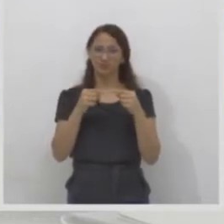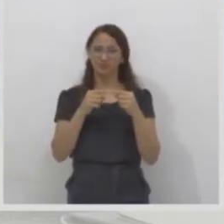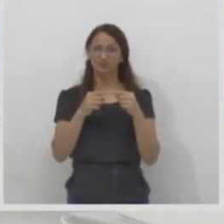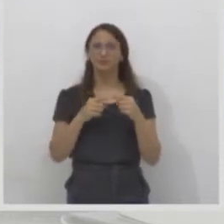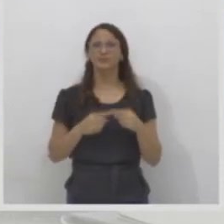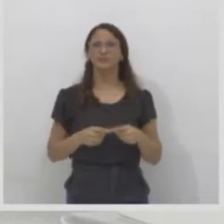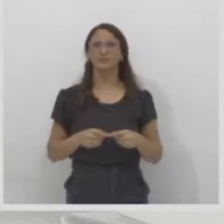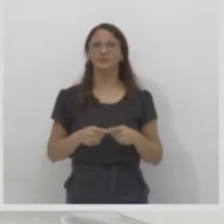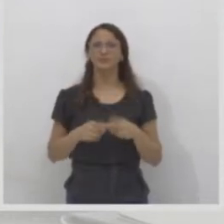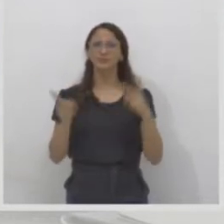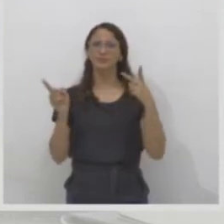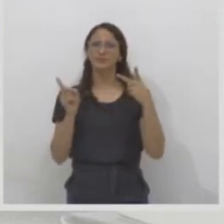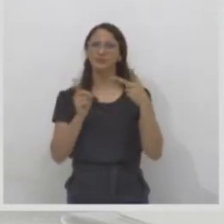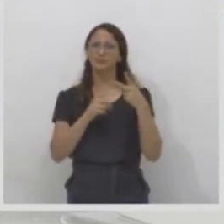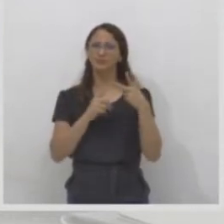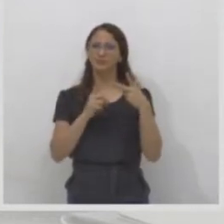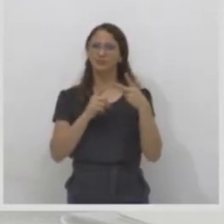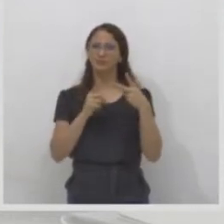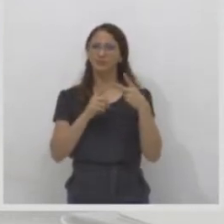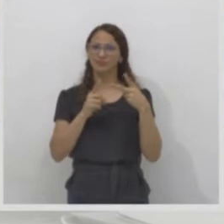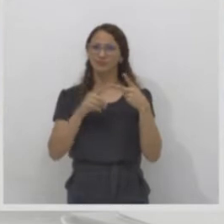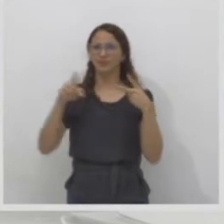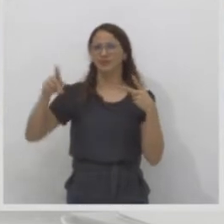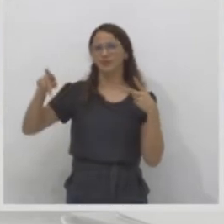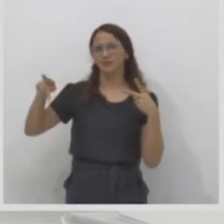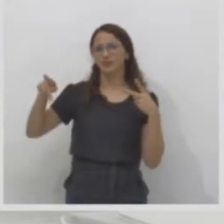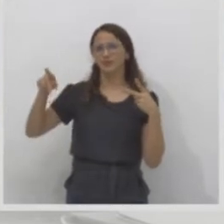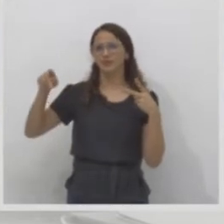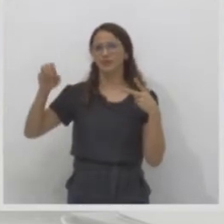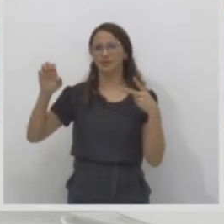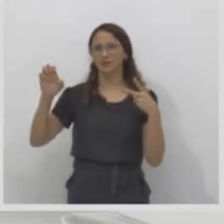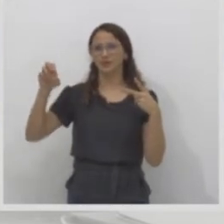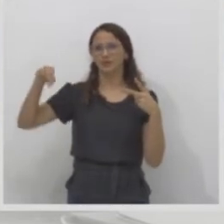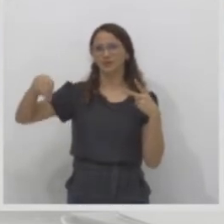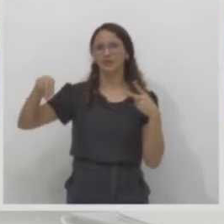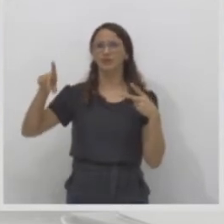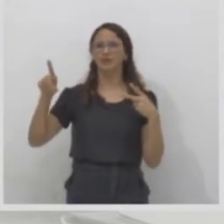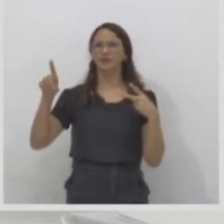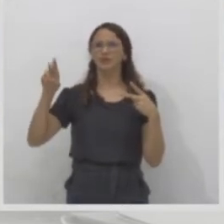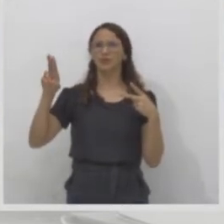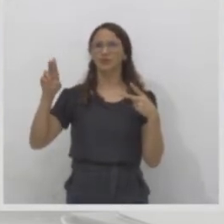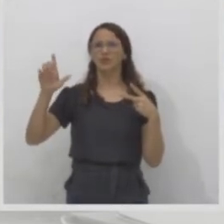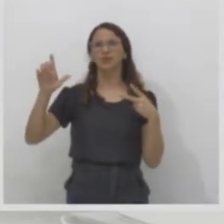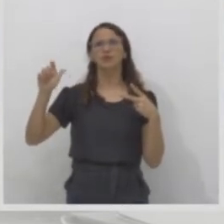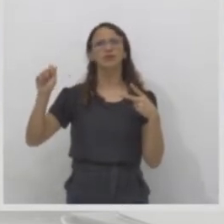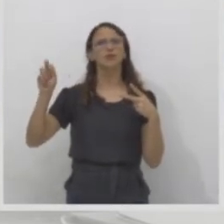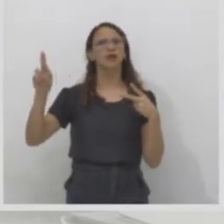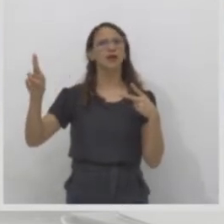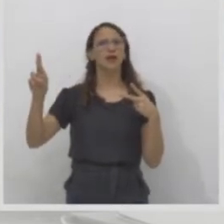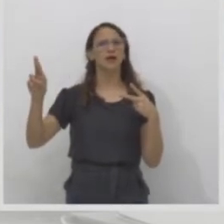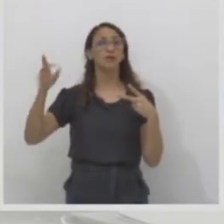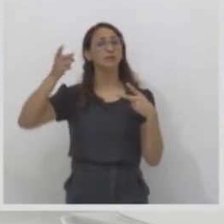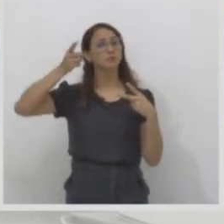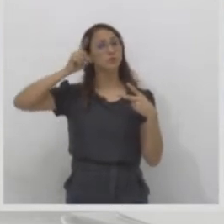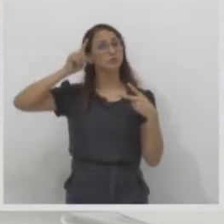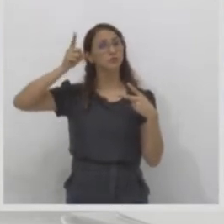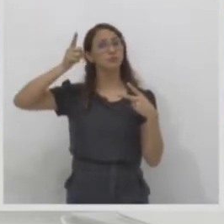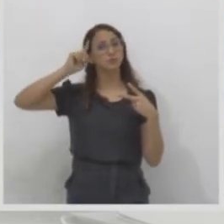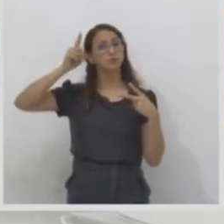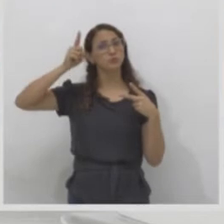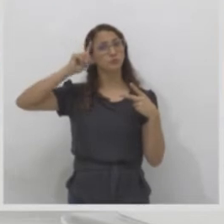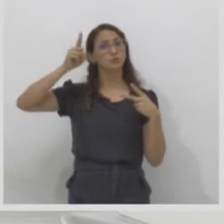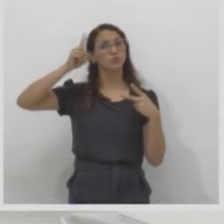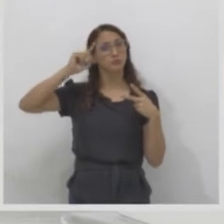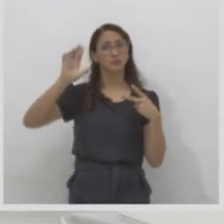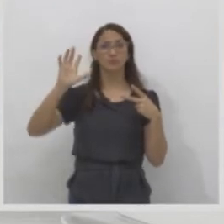A migração pendular é uma migração diária. Vocês estão vendo uma moça numa